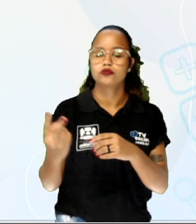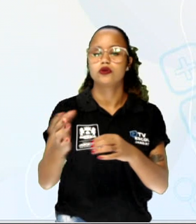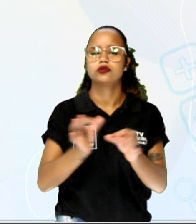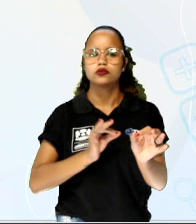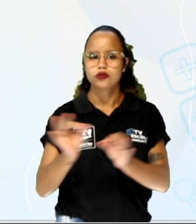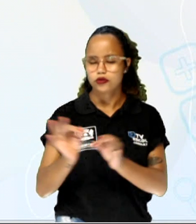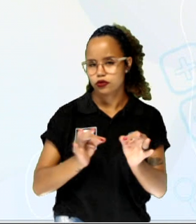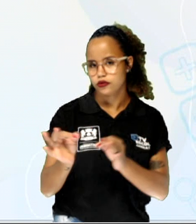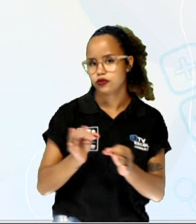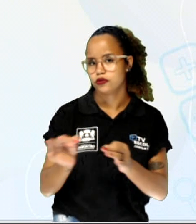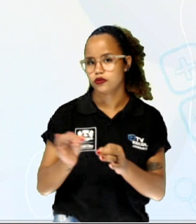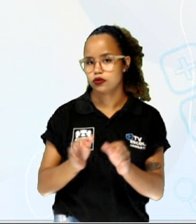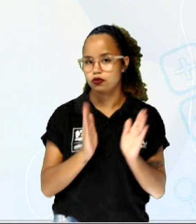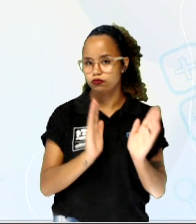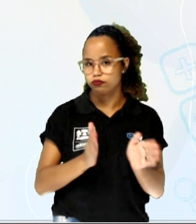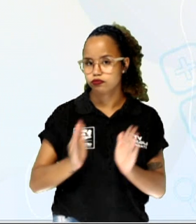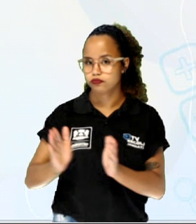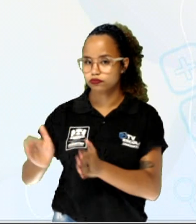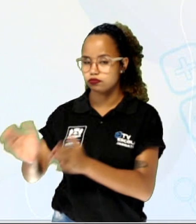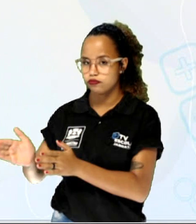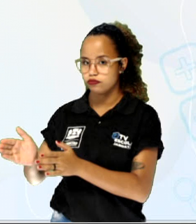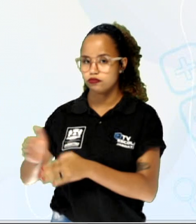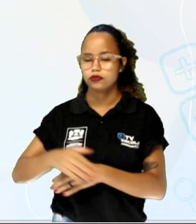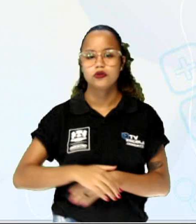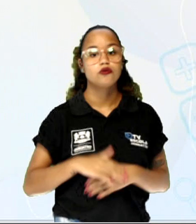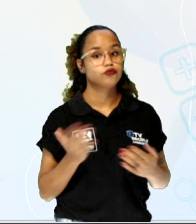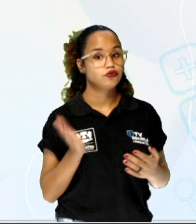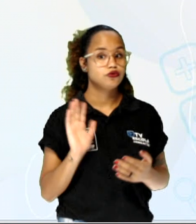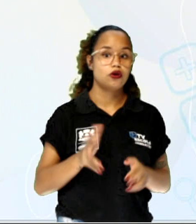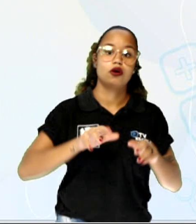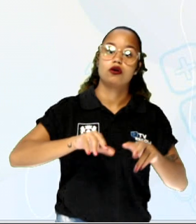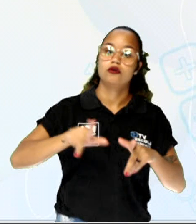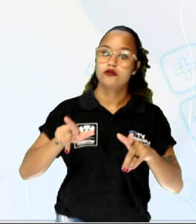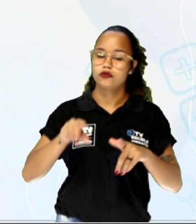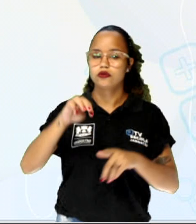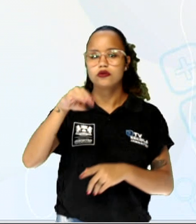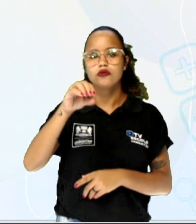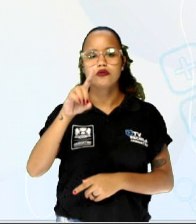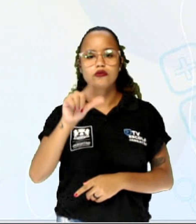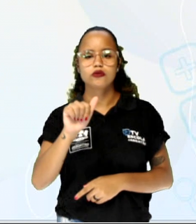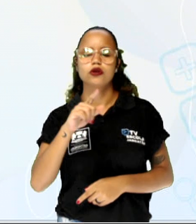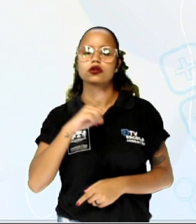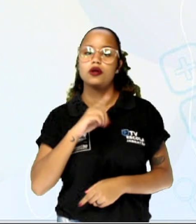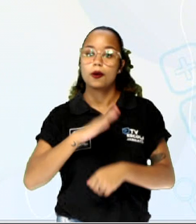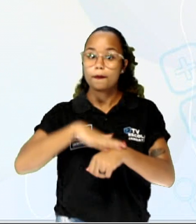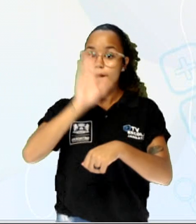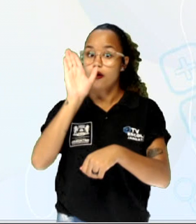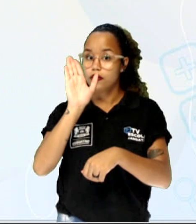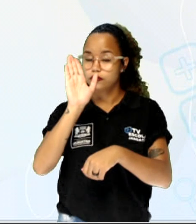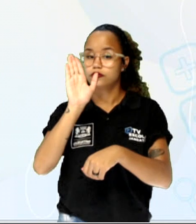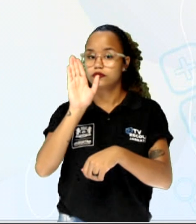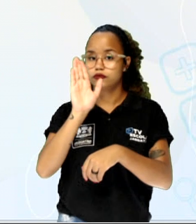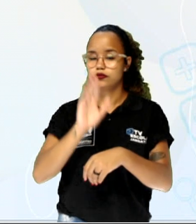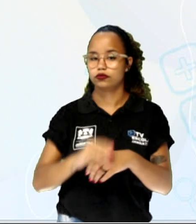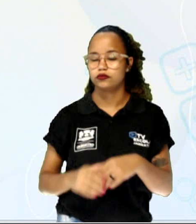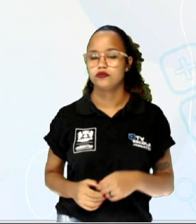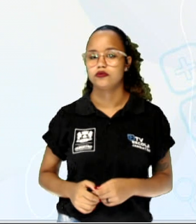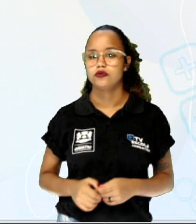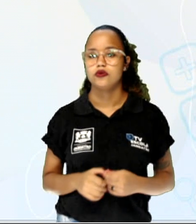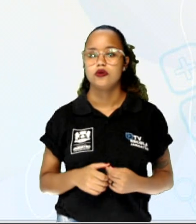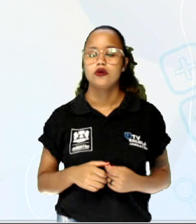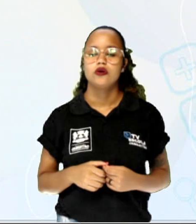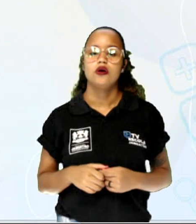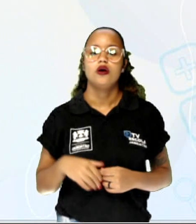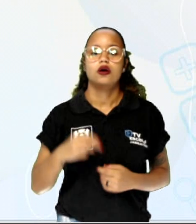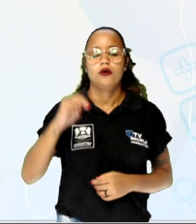organizados esses dados em ordem. Então já é um pouco diferente, tá? A moda é o que aparece mais vezes. A mediana é